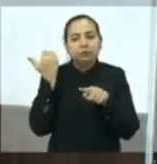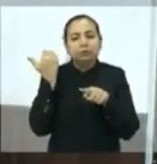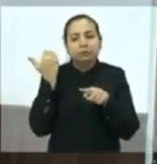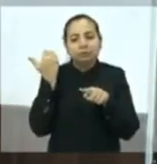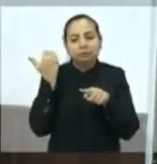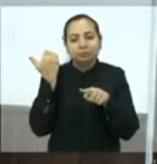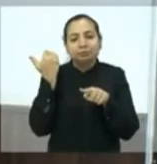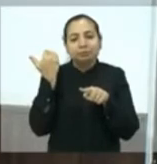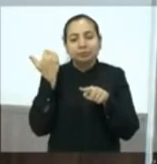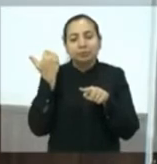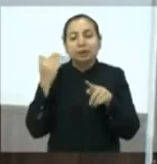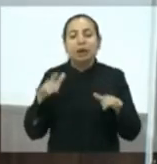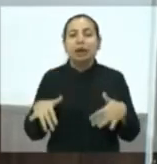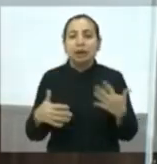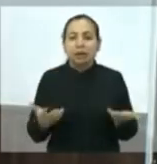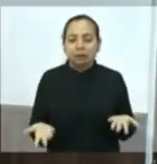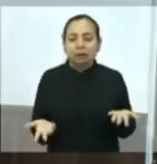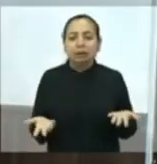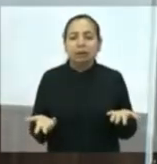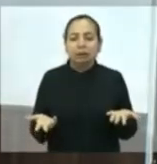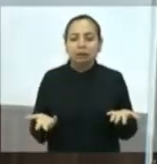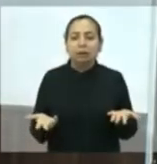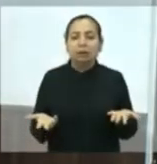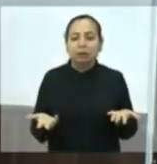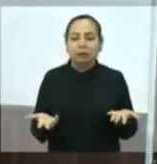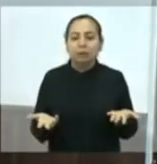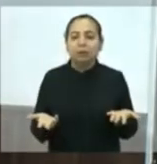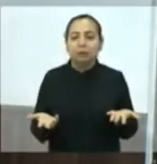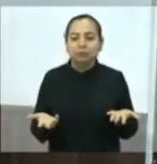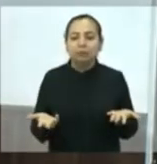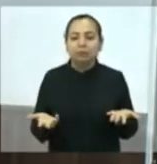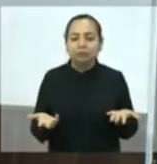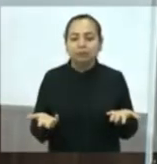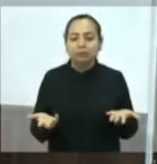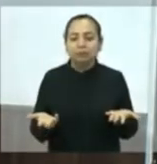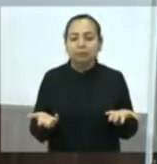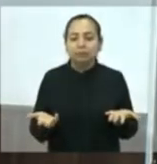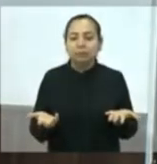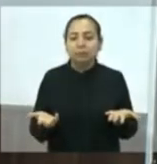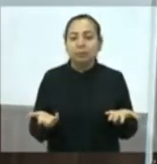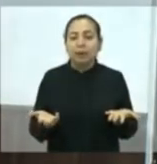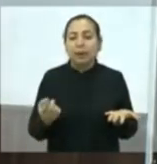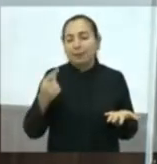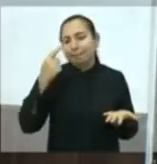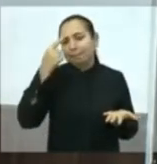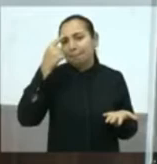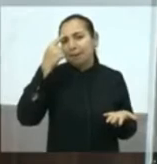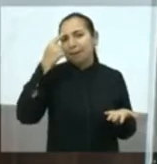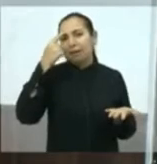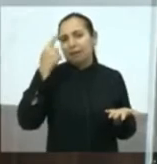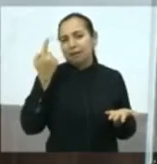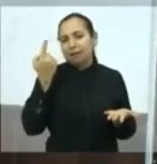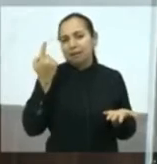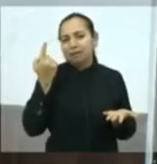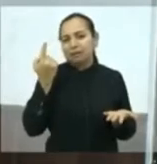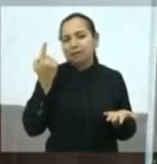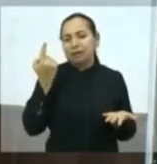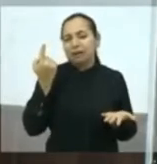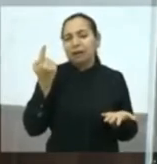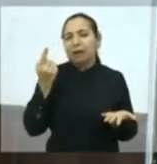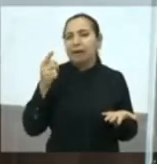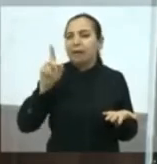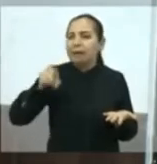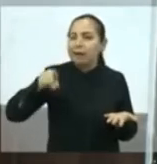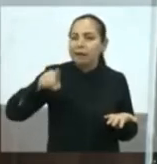canso de destacar que não dá para olhar o Vila do Mar e achar que ali é apenas calçamento,